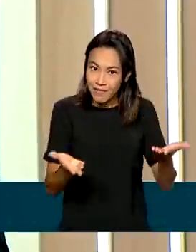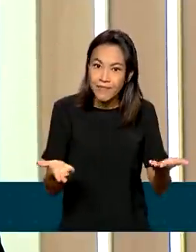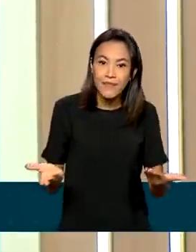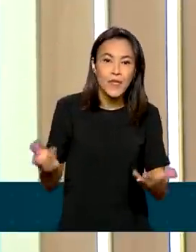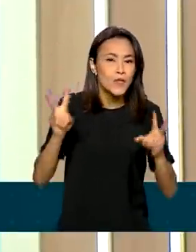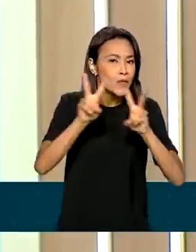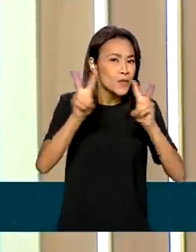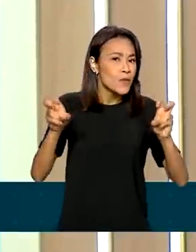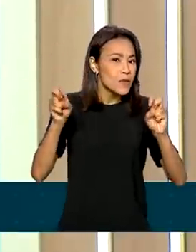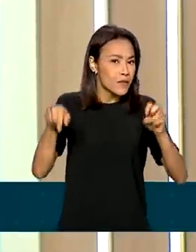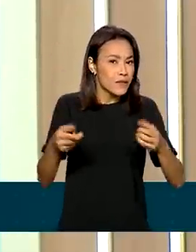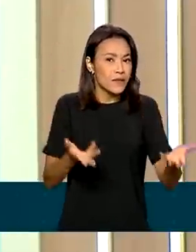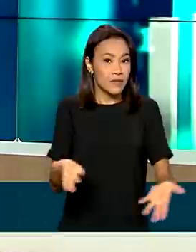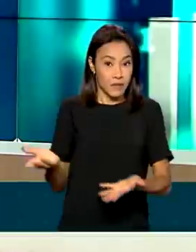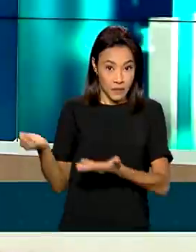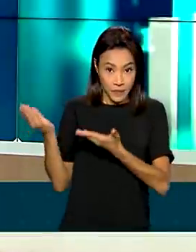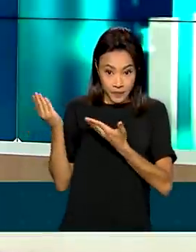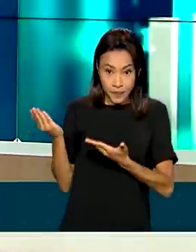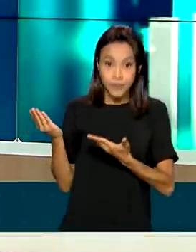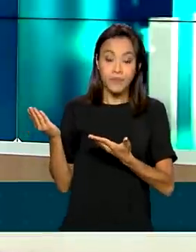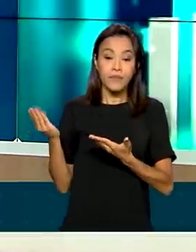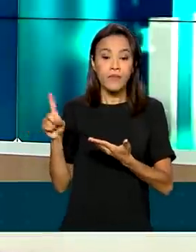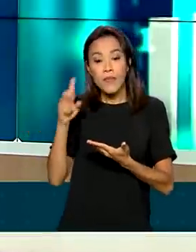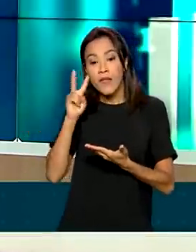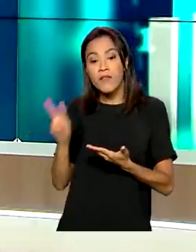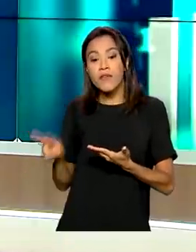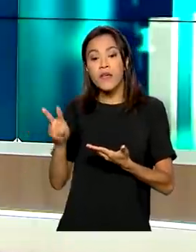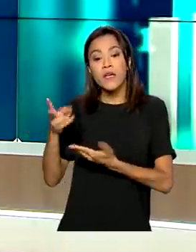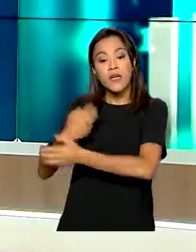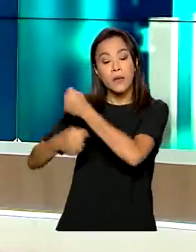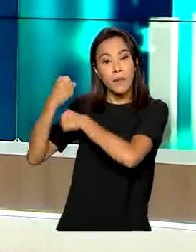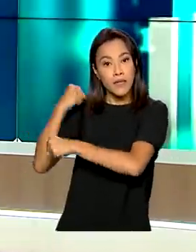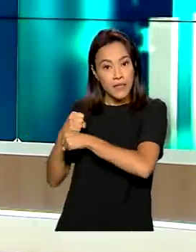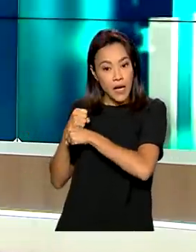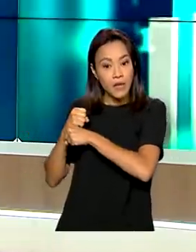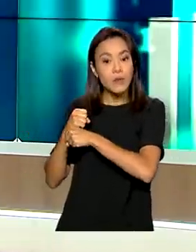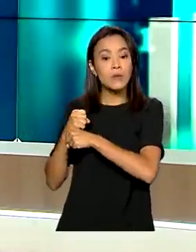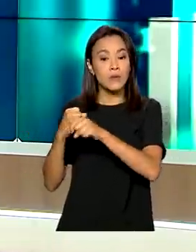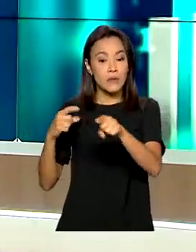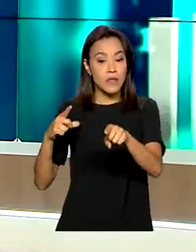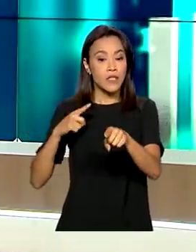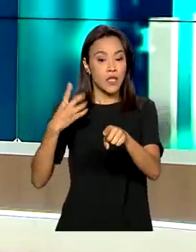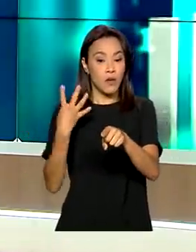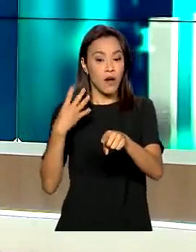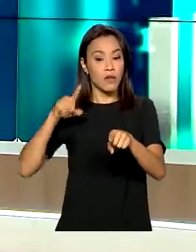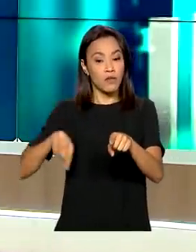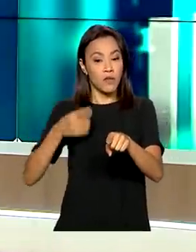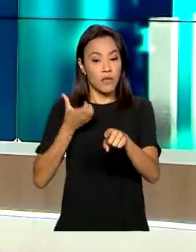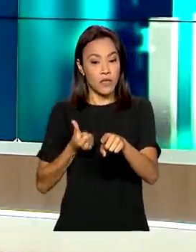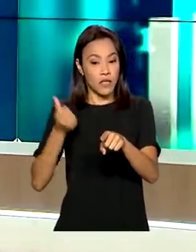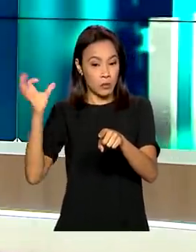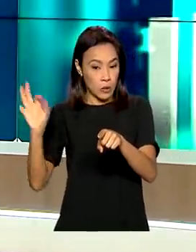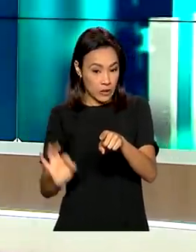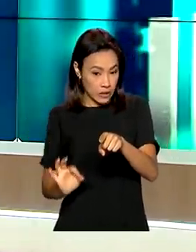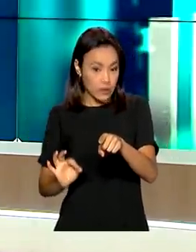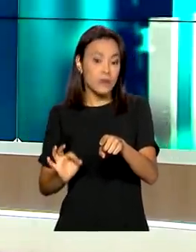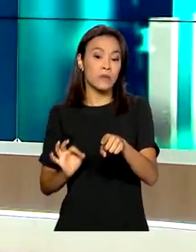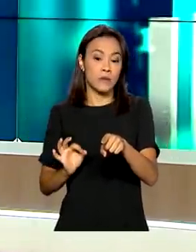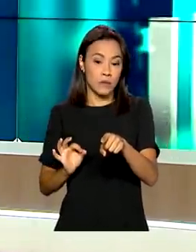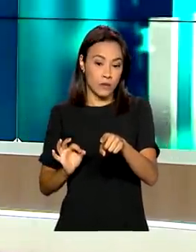sobre essa questão. A gente observa, então, que no ano passado nós tivemos um crescimento de 4,6%, maior taxa desde